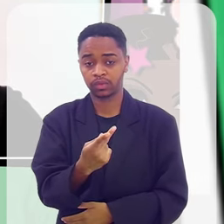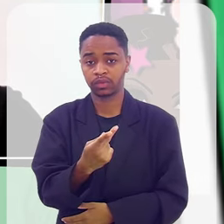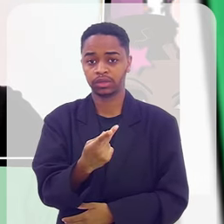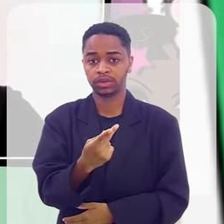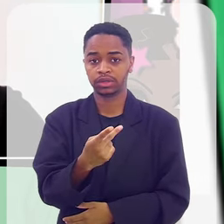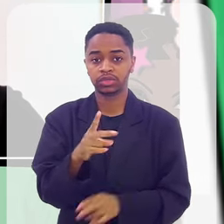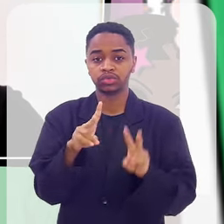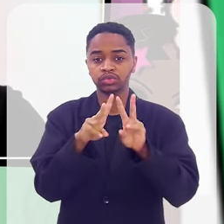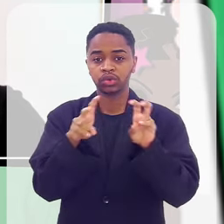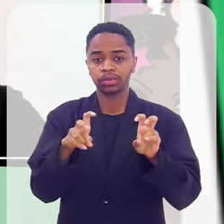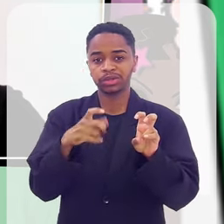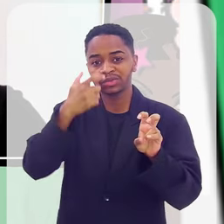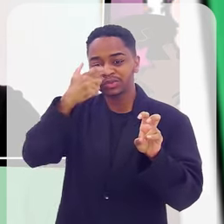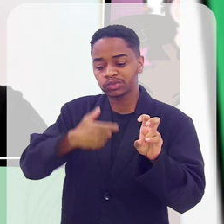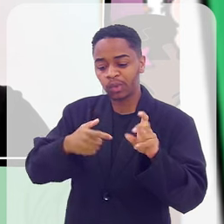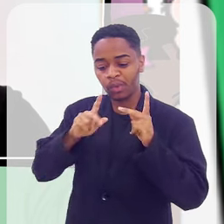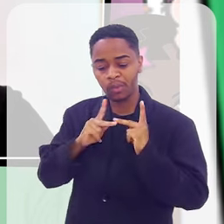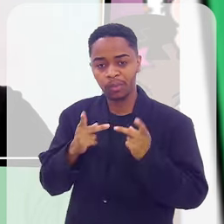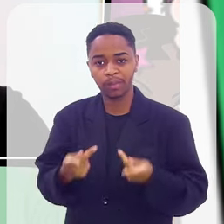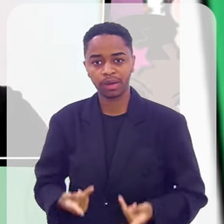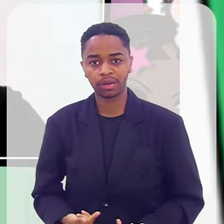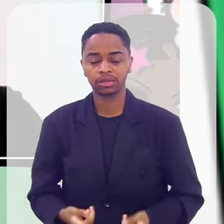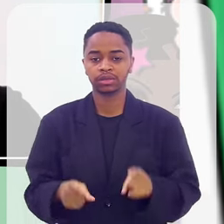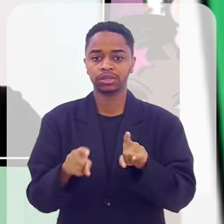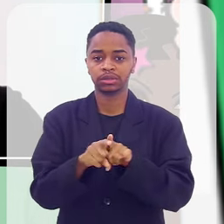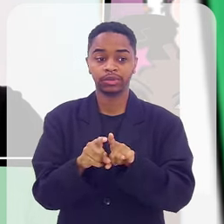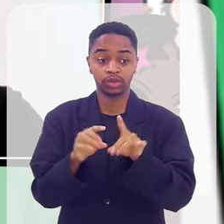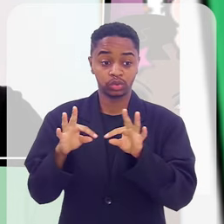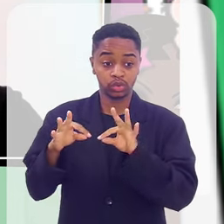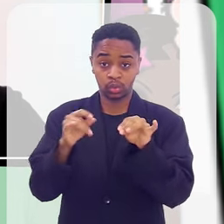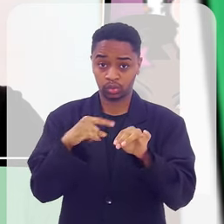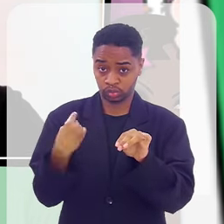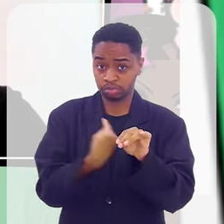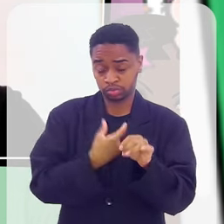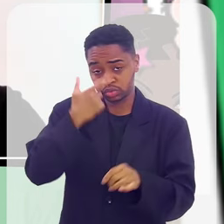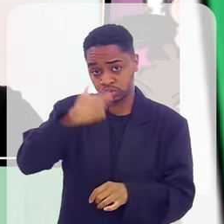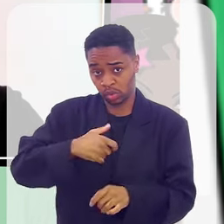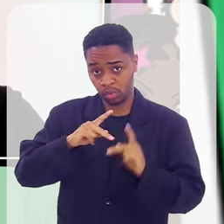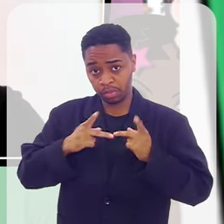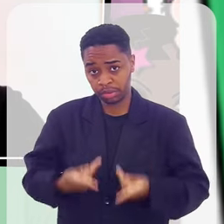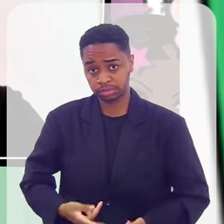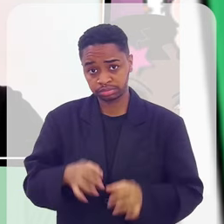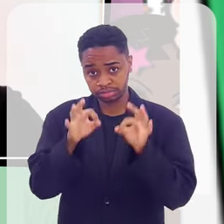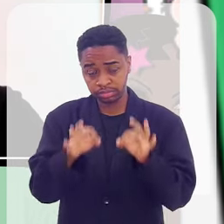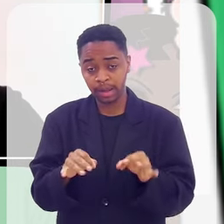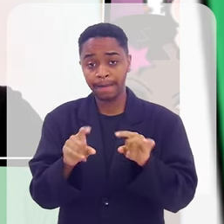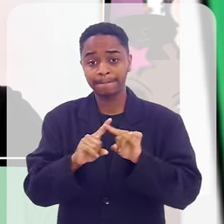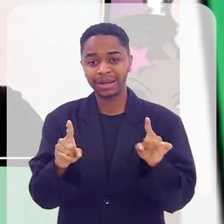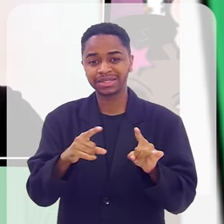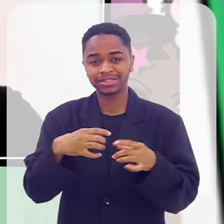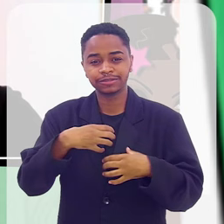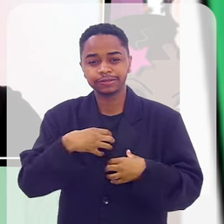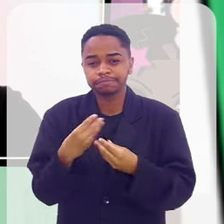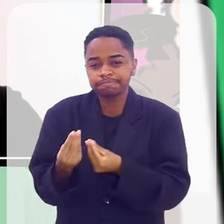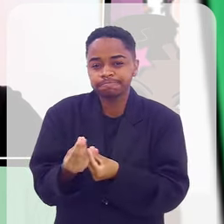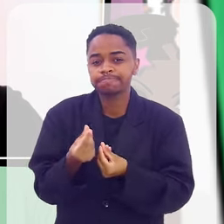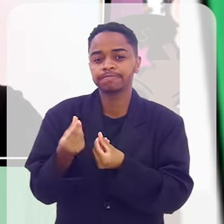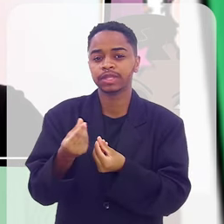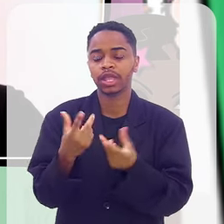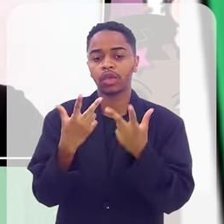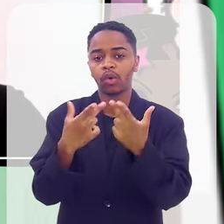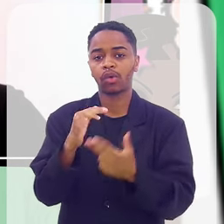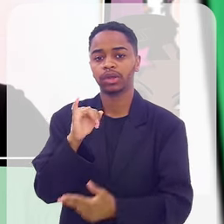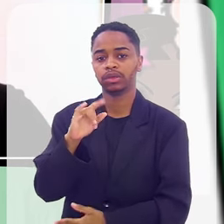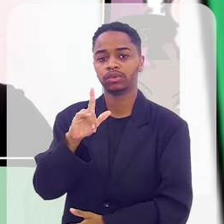ser ser humano, todos nós somos seres humanos, mas a sensibilidade,